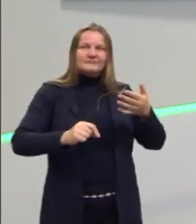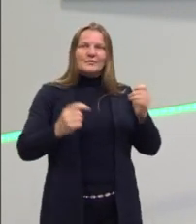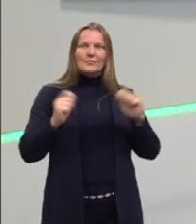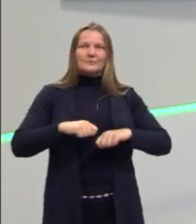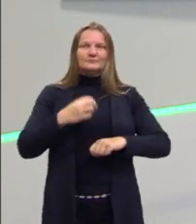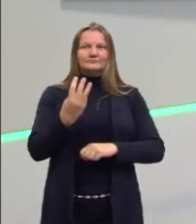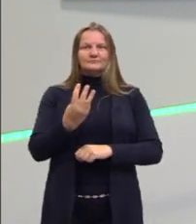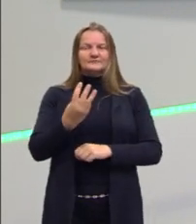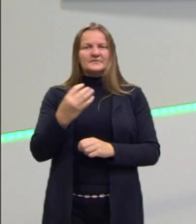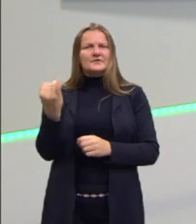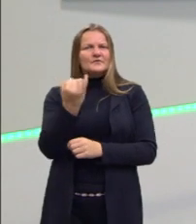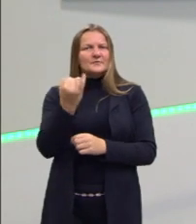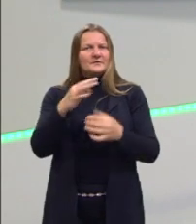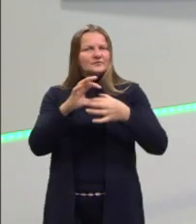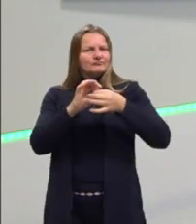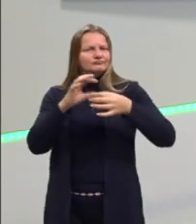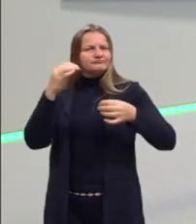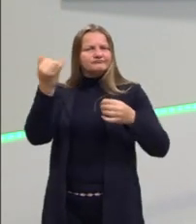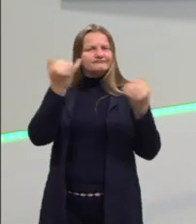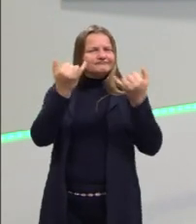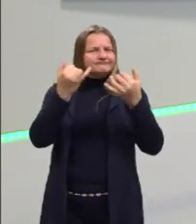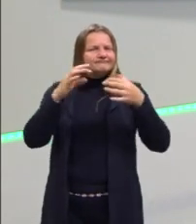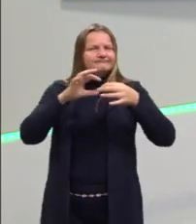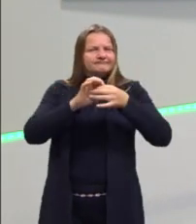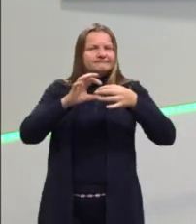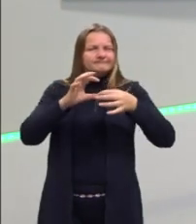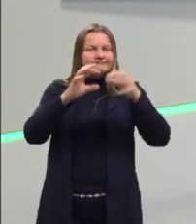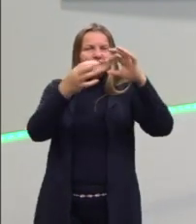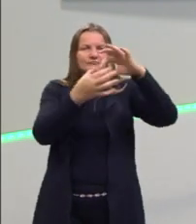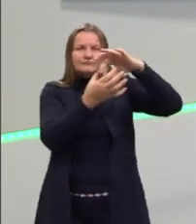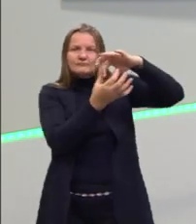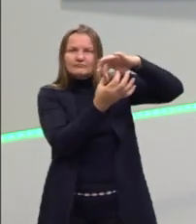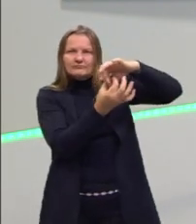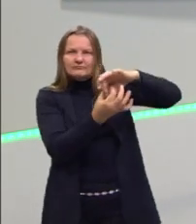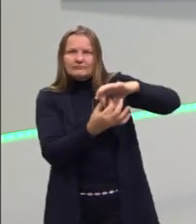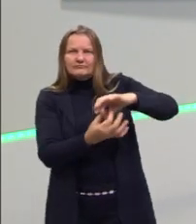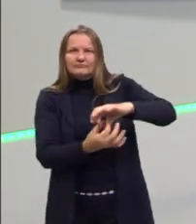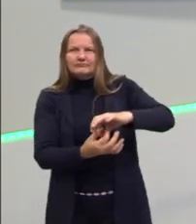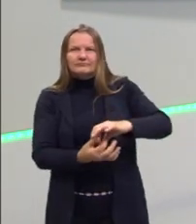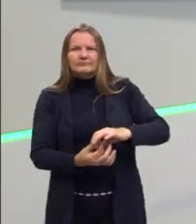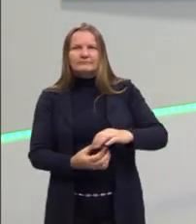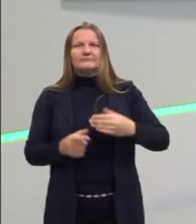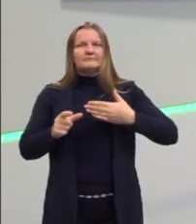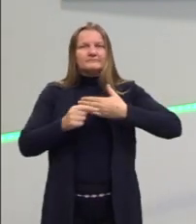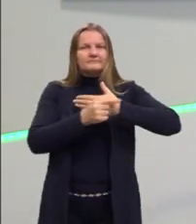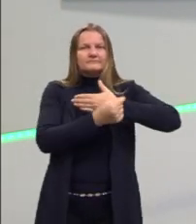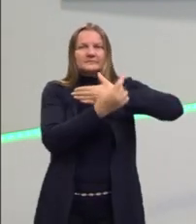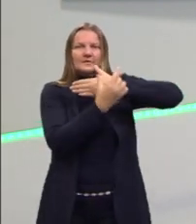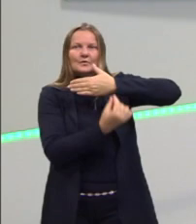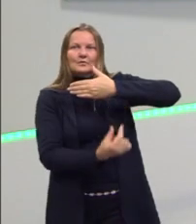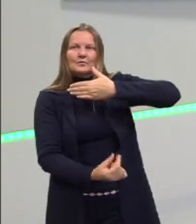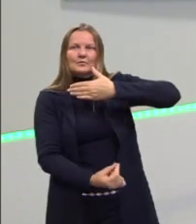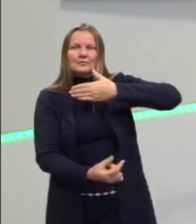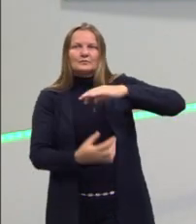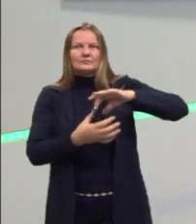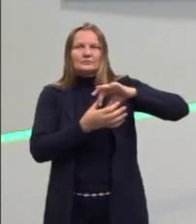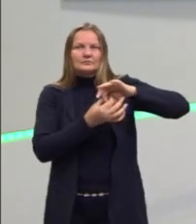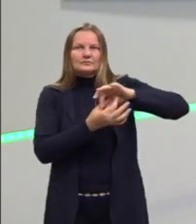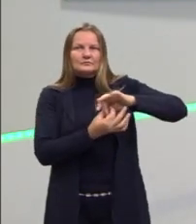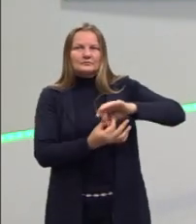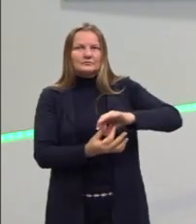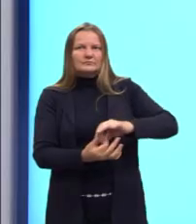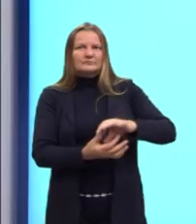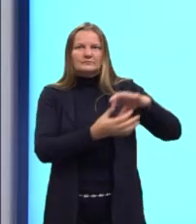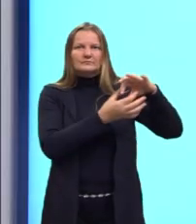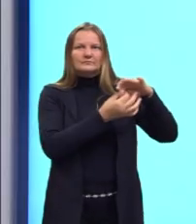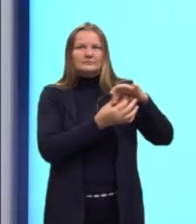que ligar uma informação à outra. De maneira coerente. Não basta soltar as informações. Então,